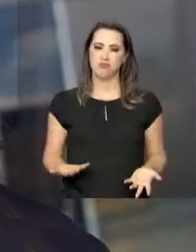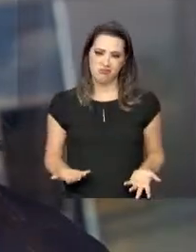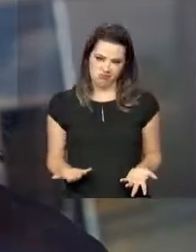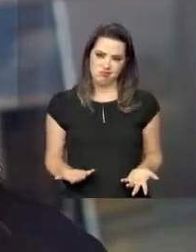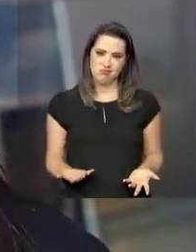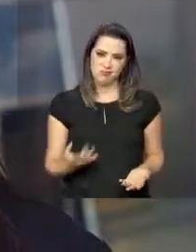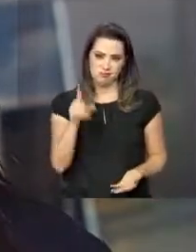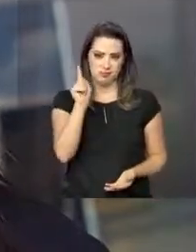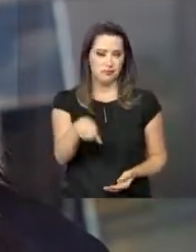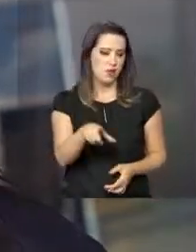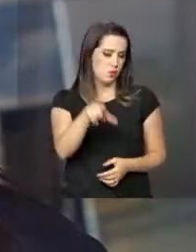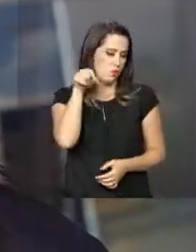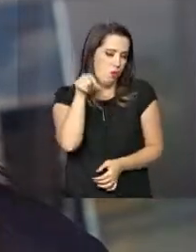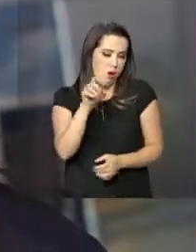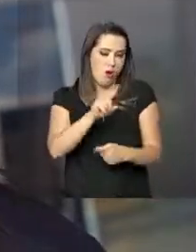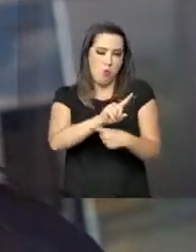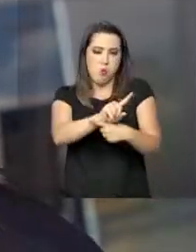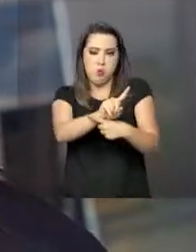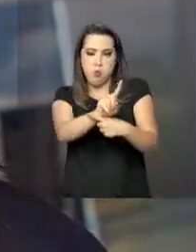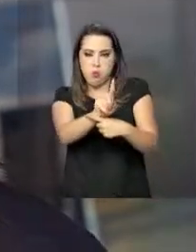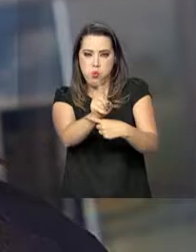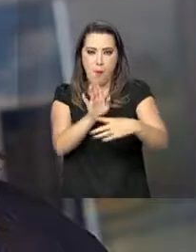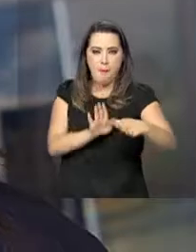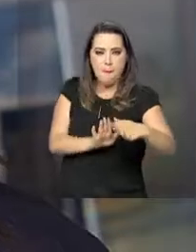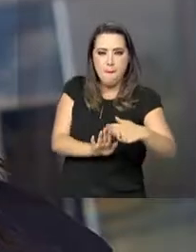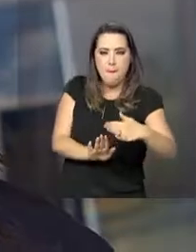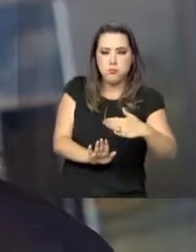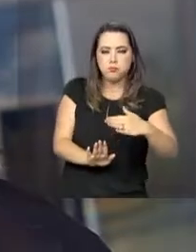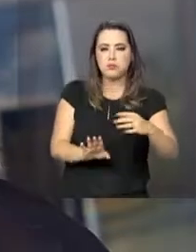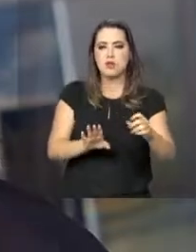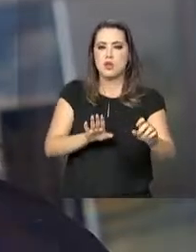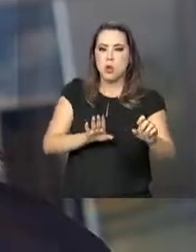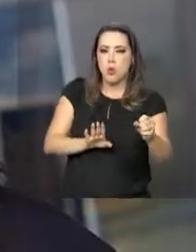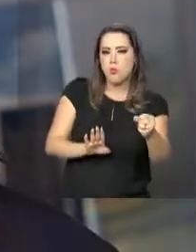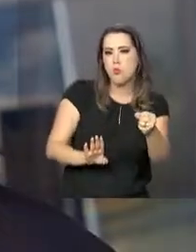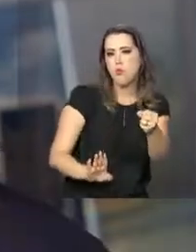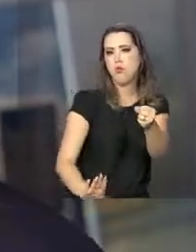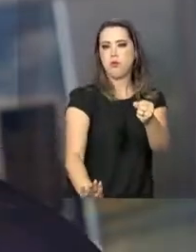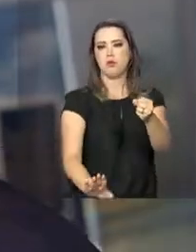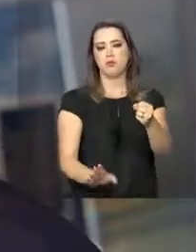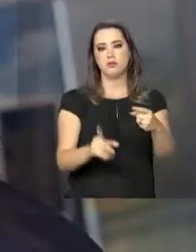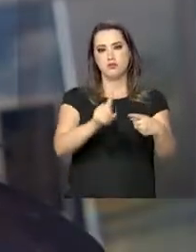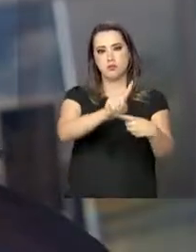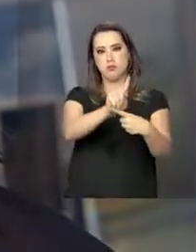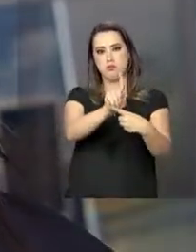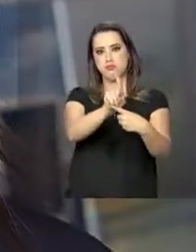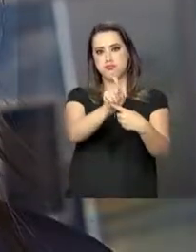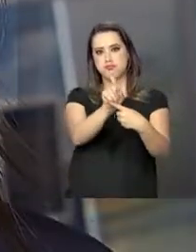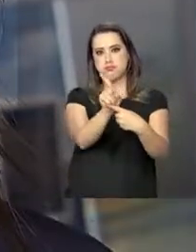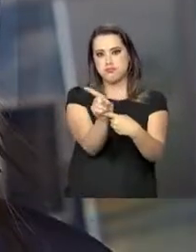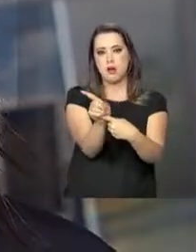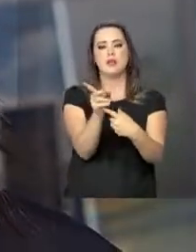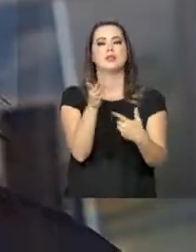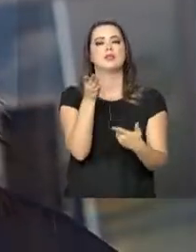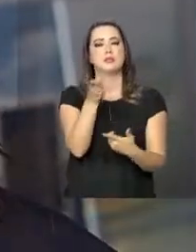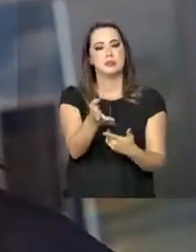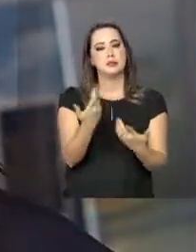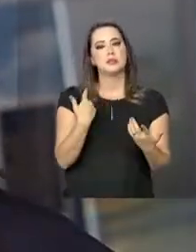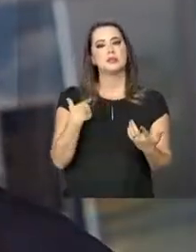E optou, optou por pisar o pé no acelerador, optou por